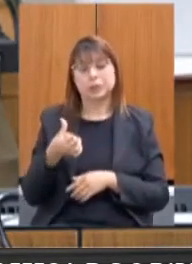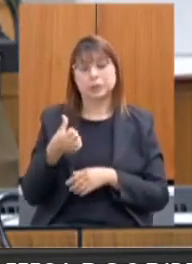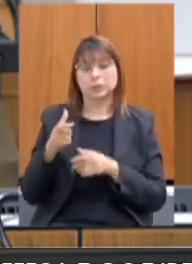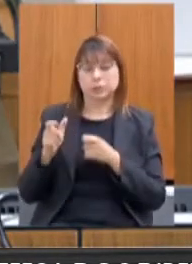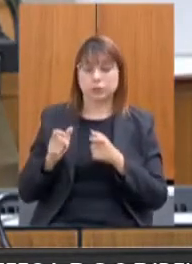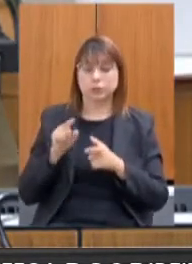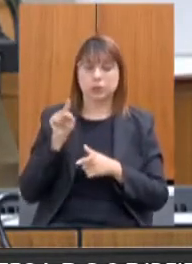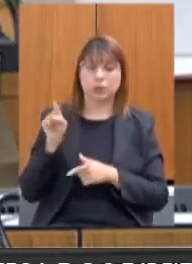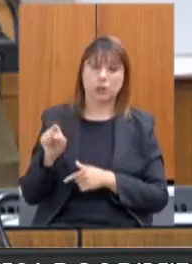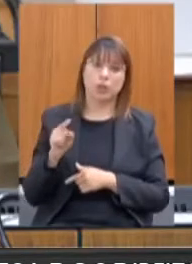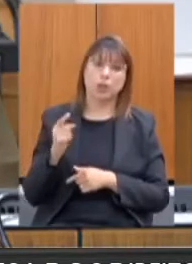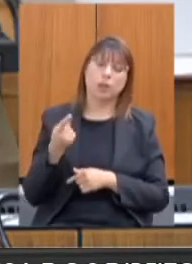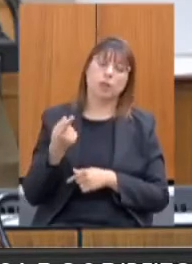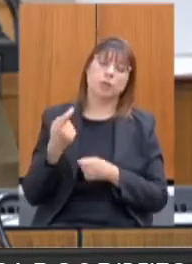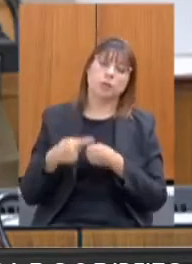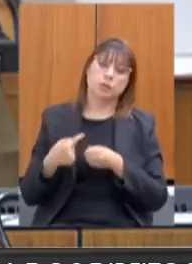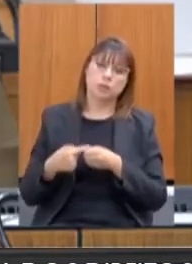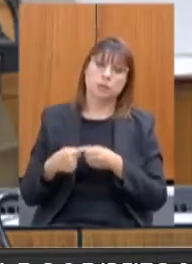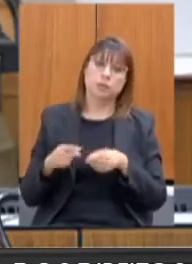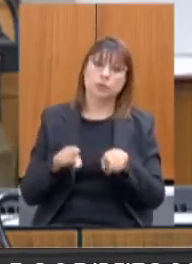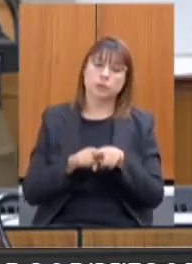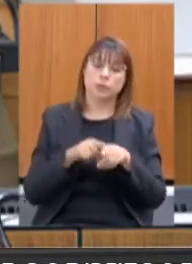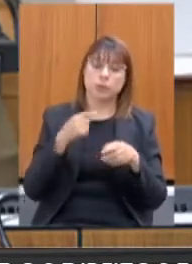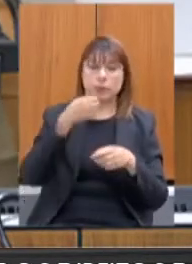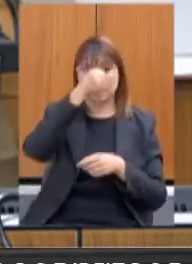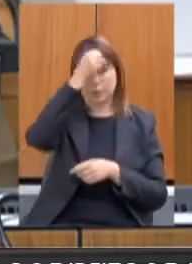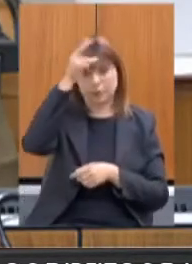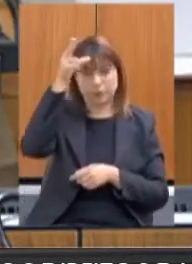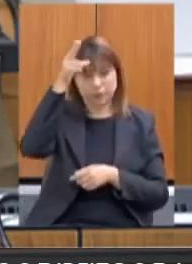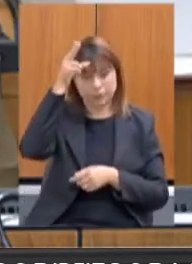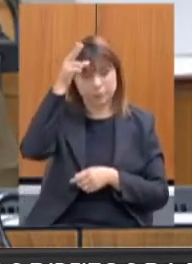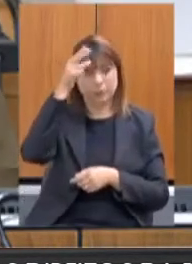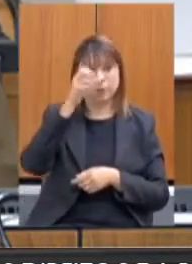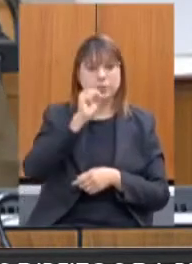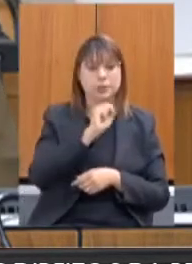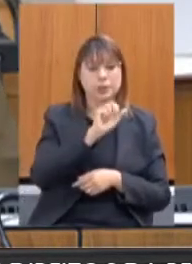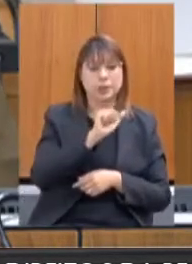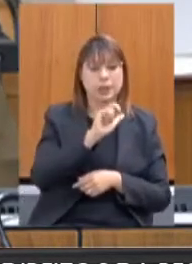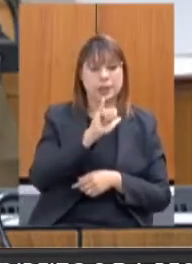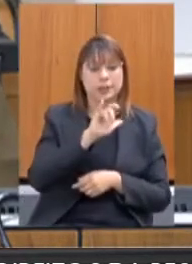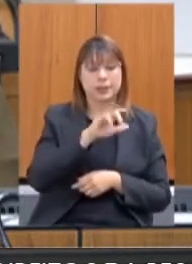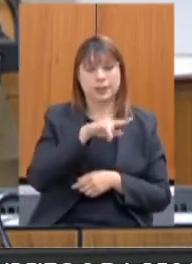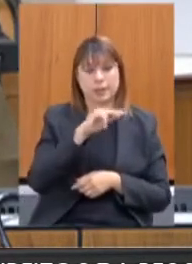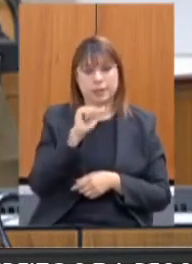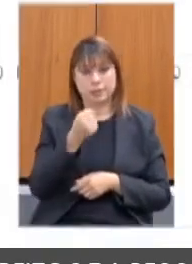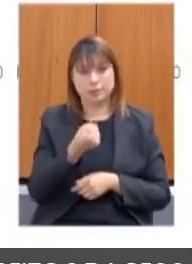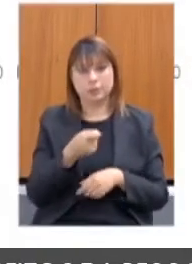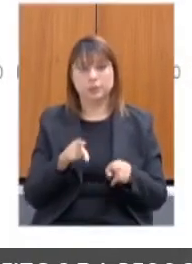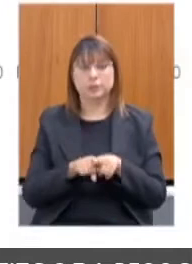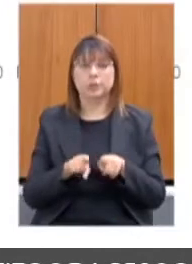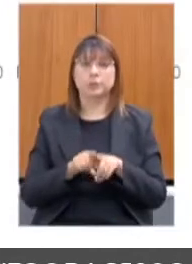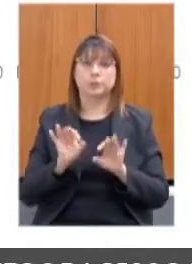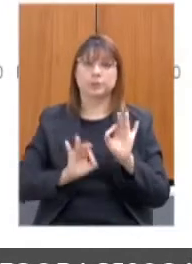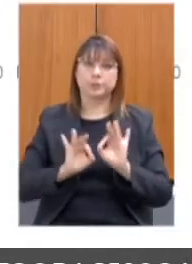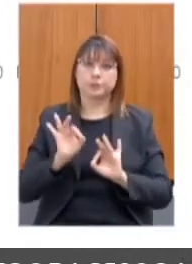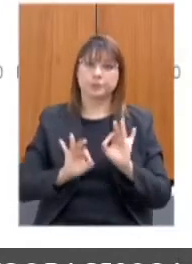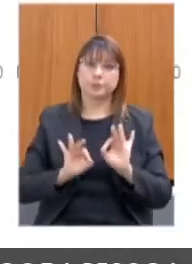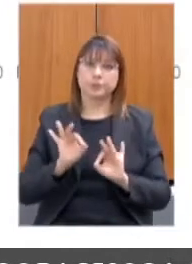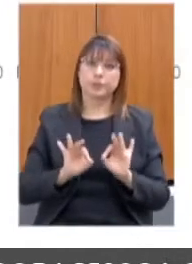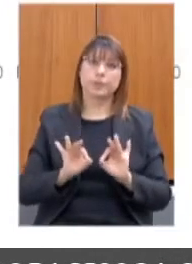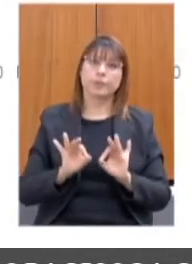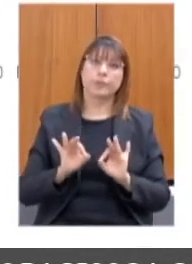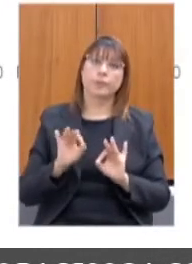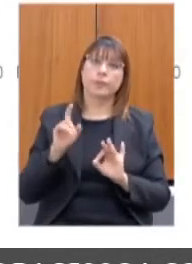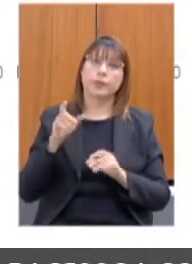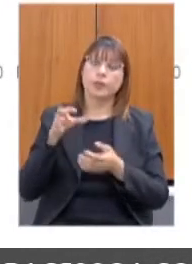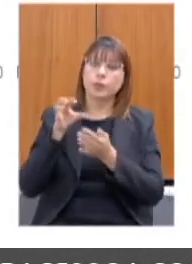Já fizemos nove acordos de cooperação assinados com as prefeituras da regional de Salinas e um planejamento local realizado na regional